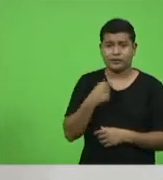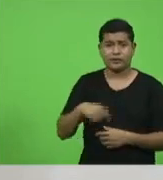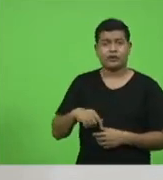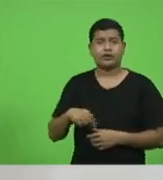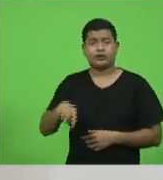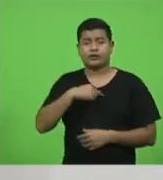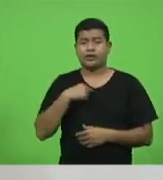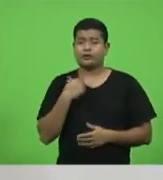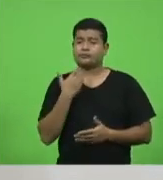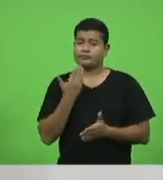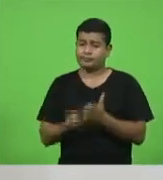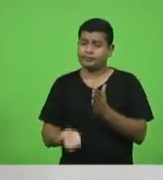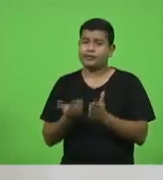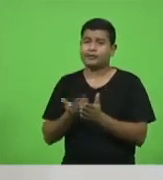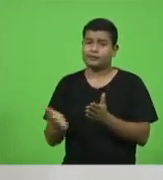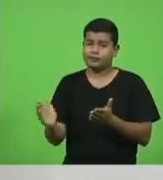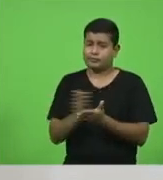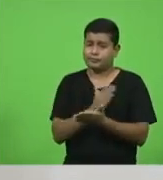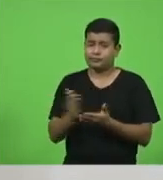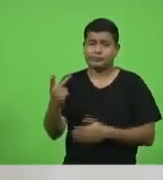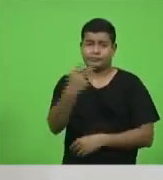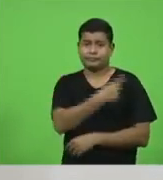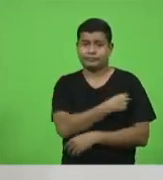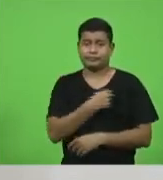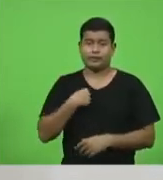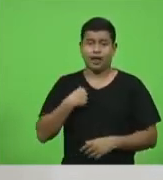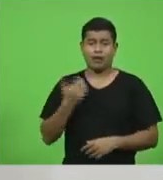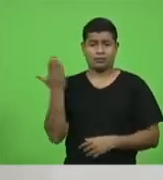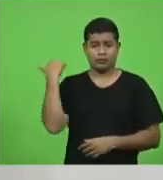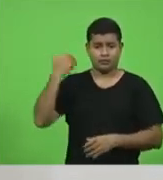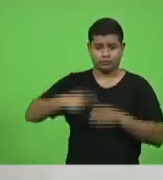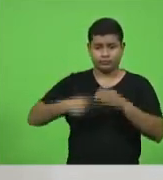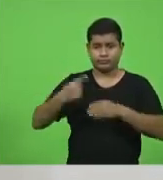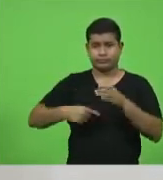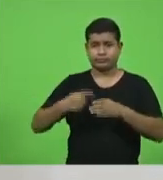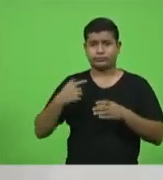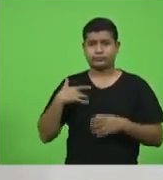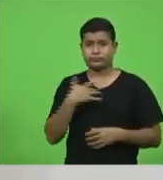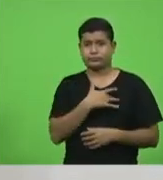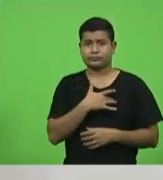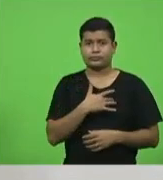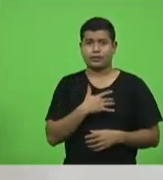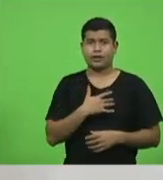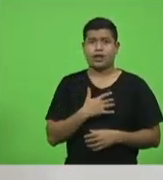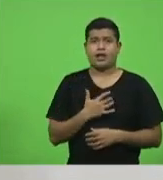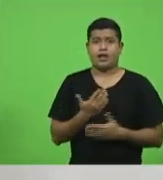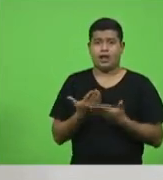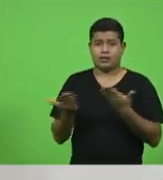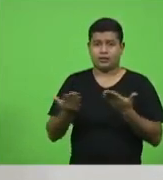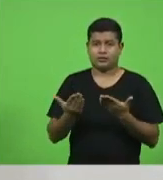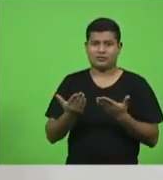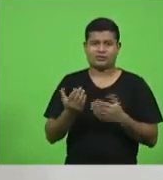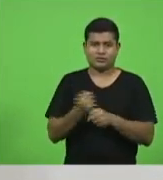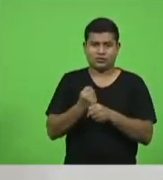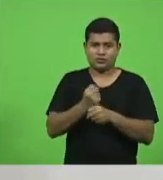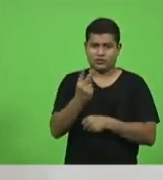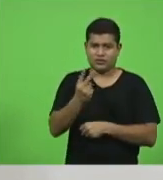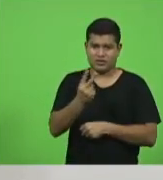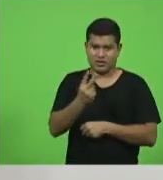oportunidades enquanto membro da comissão de saúde primeiro bienio dessa legislatura